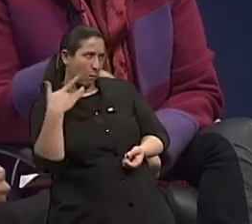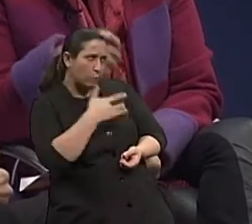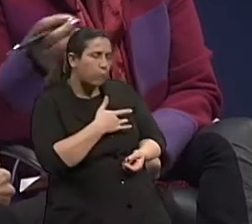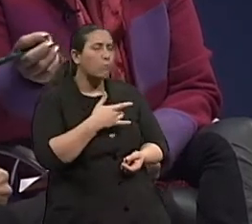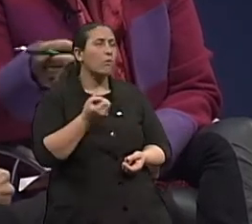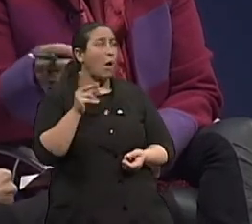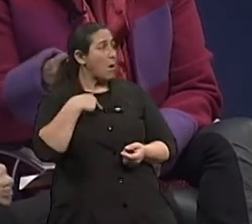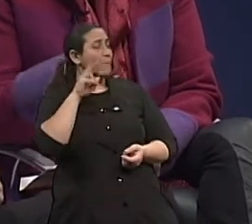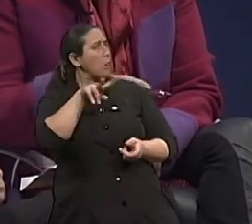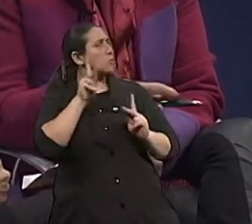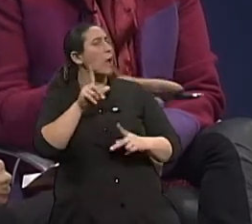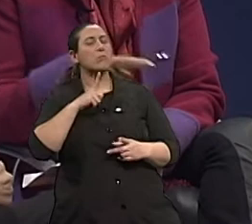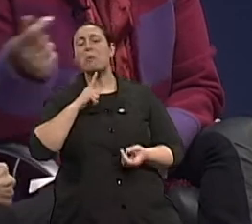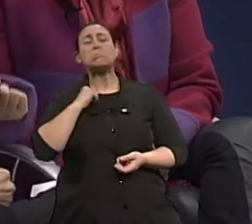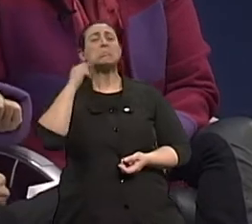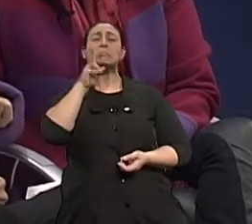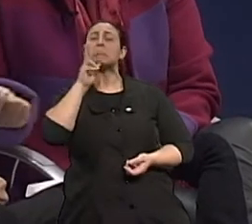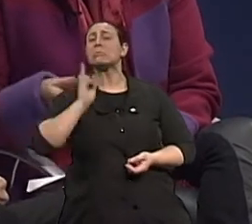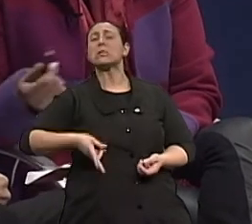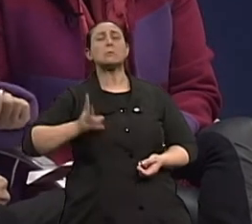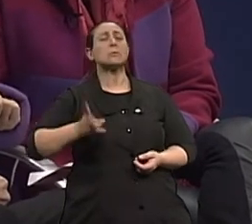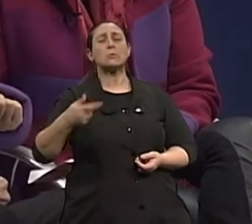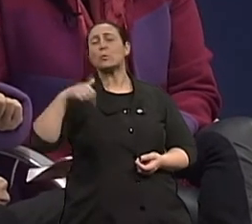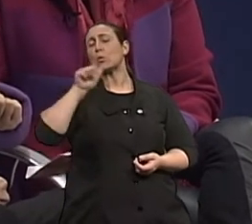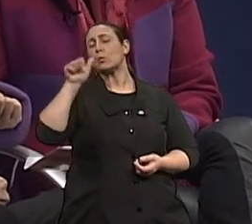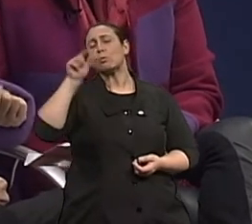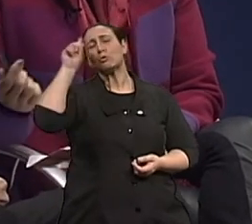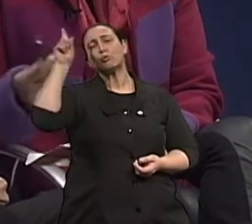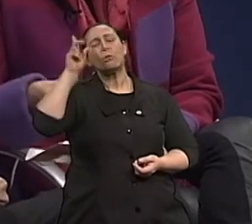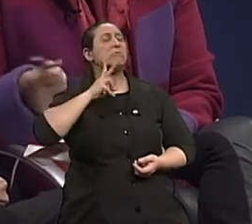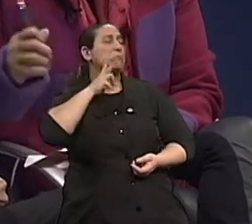pessoas que dizem, eu bebo vinho desde pequeno e sempre, todos os dias.